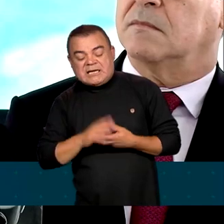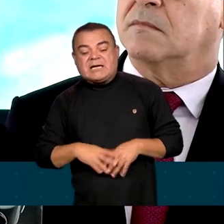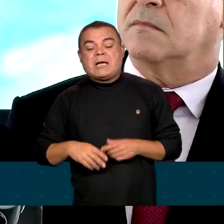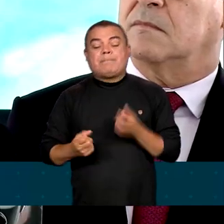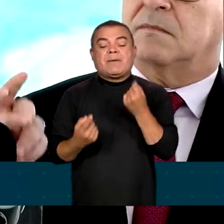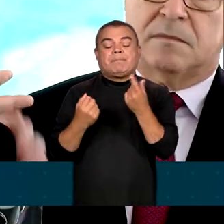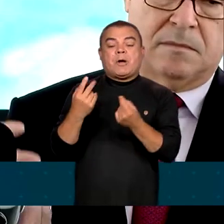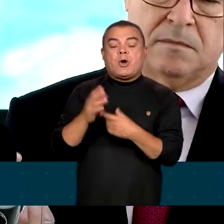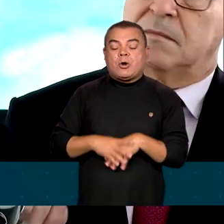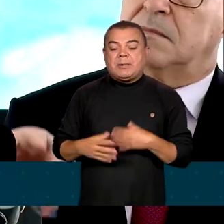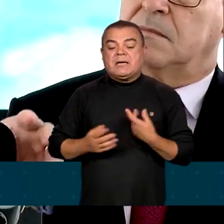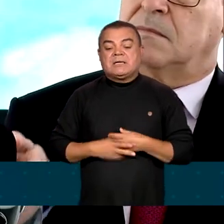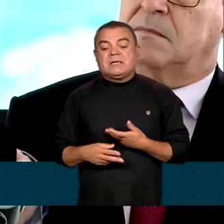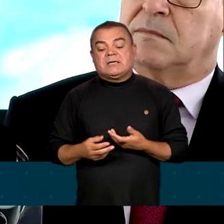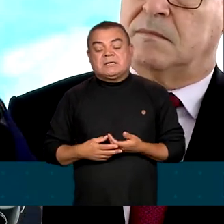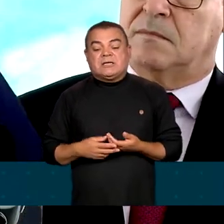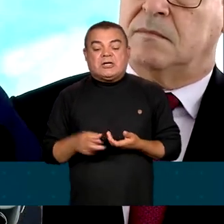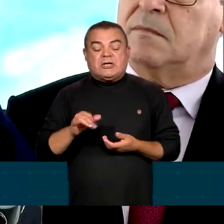leite, manteiga,